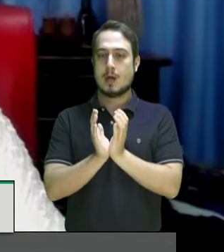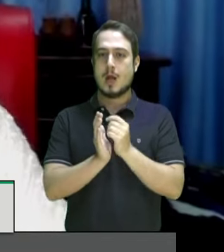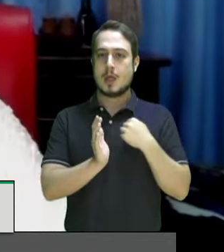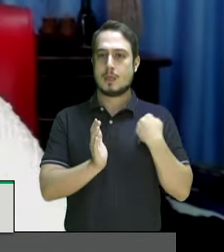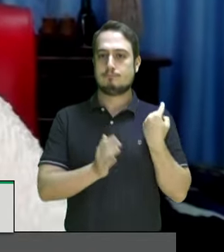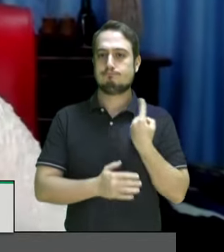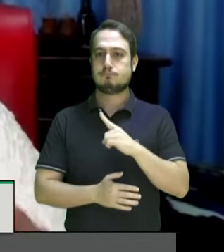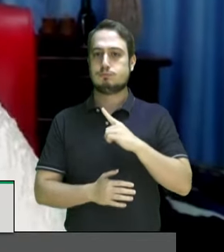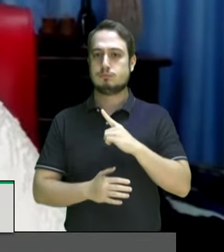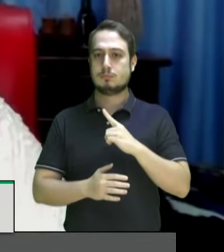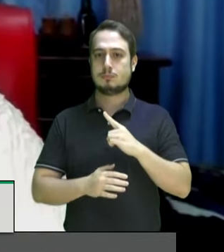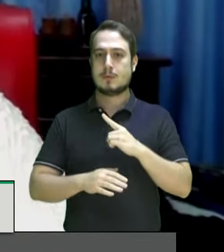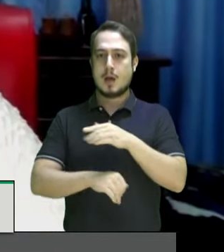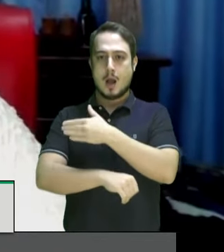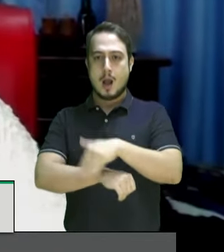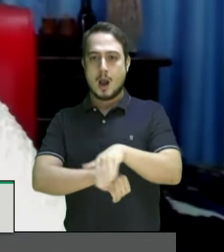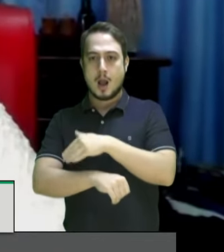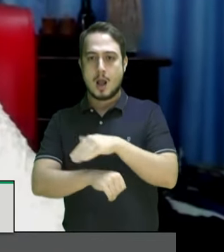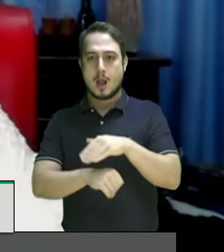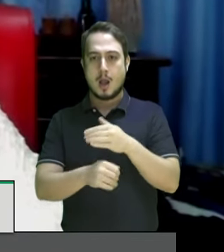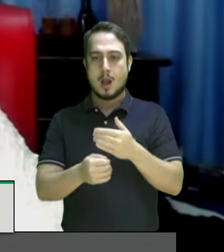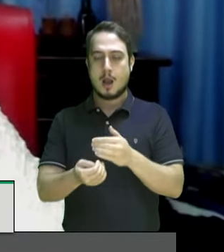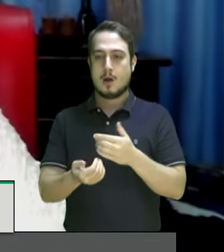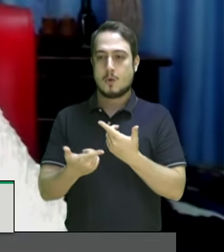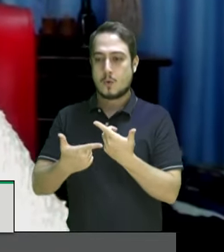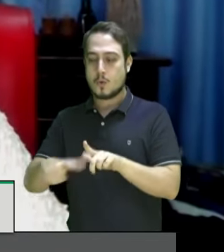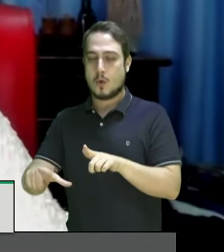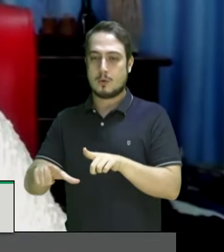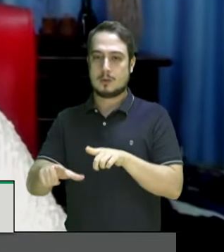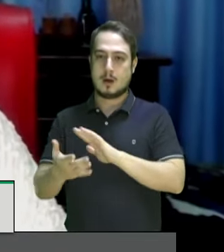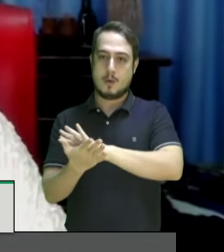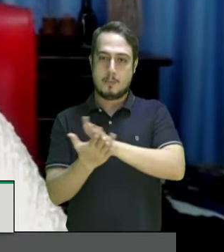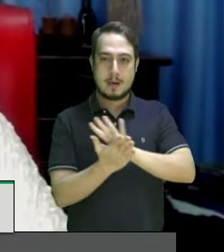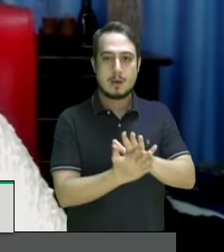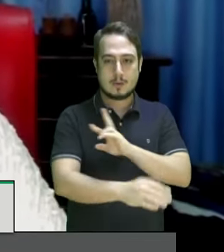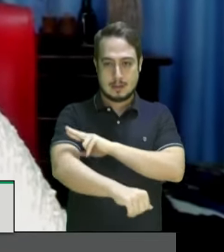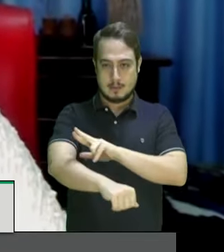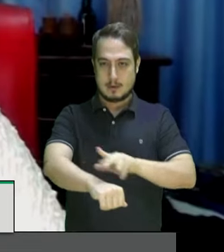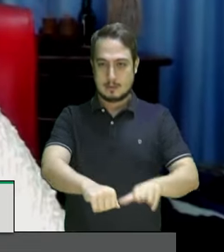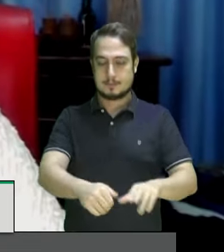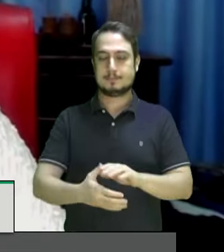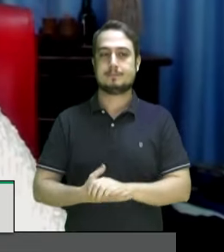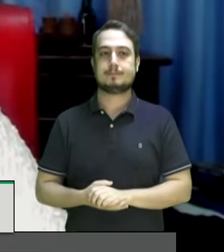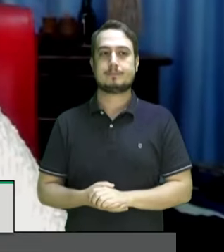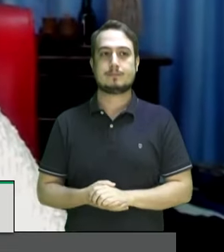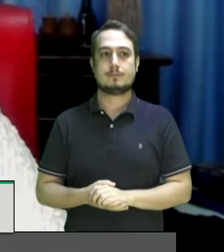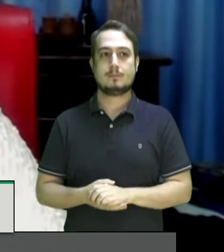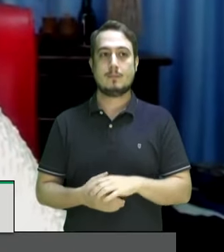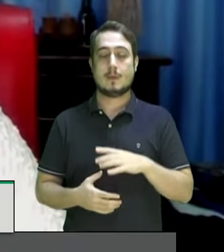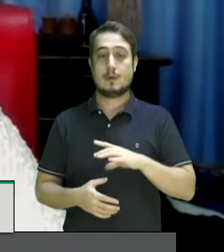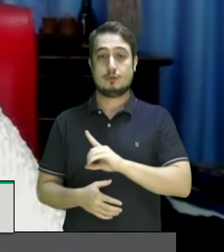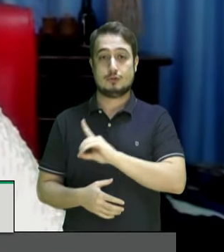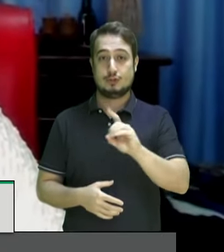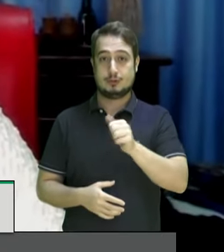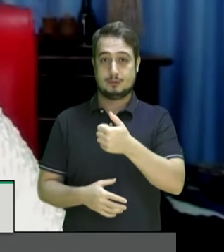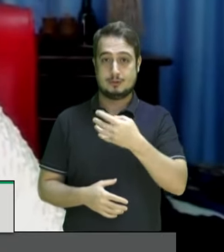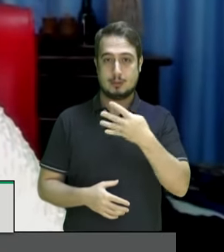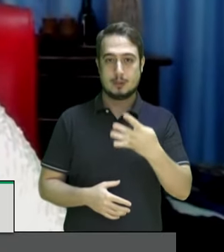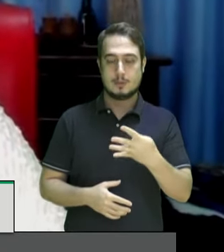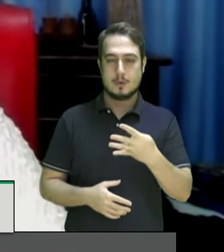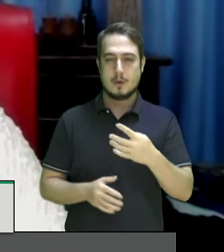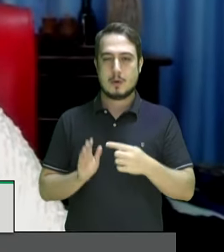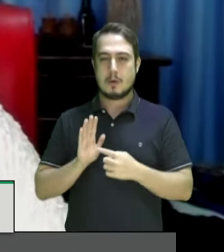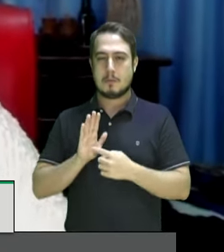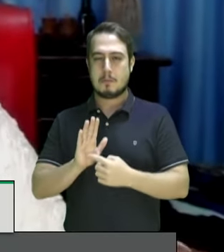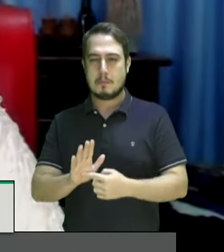ruas dizer não ao genocídio do povo o 14 é mergulhado na miséria